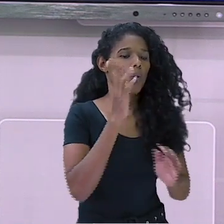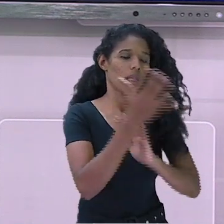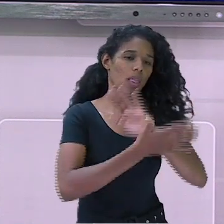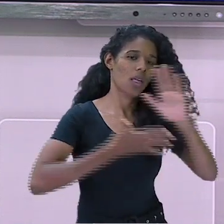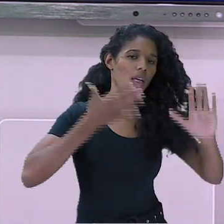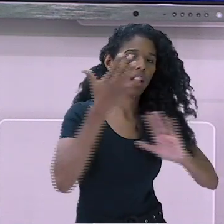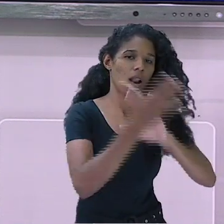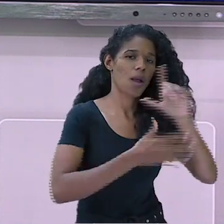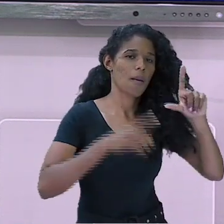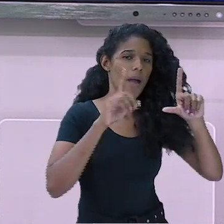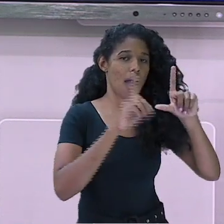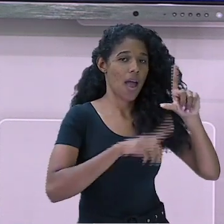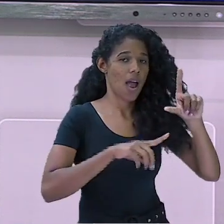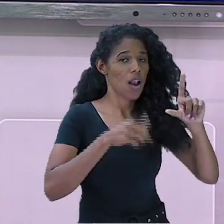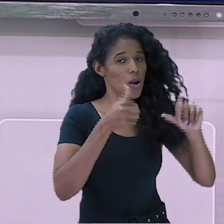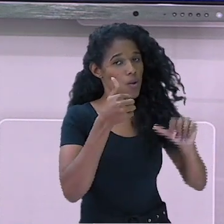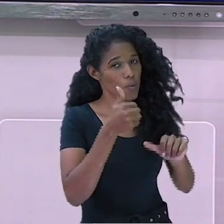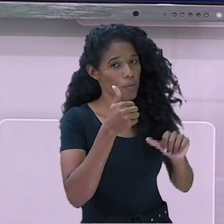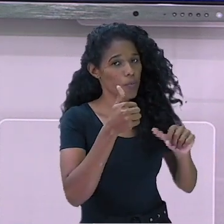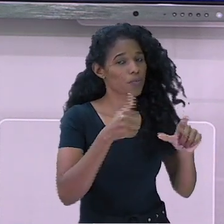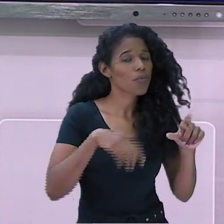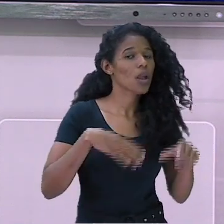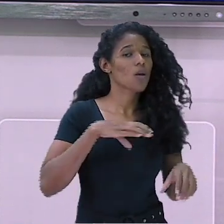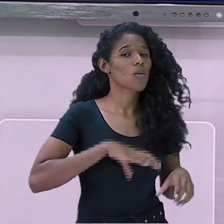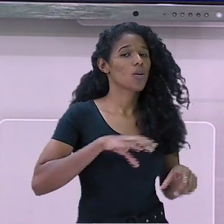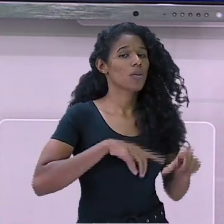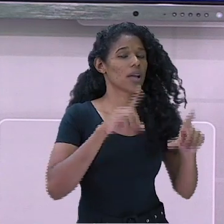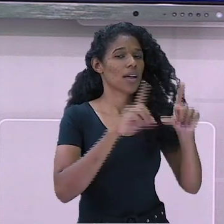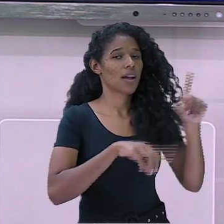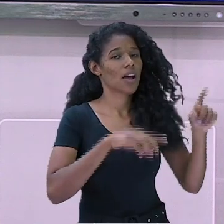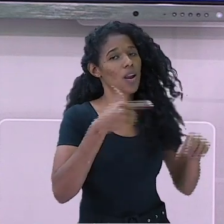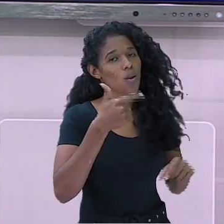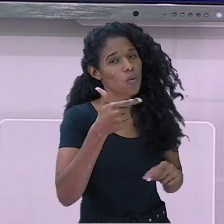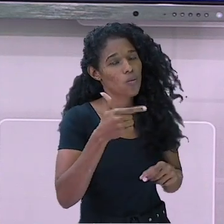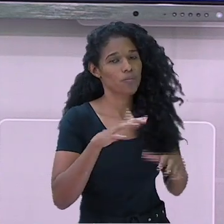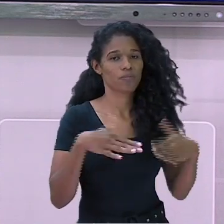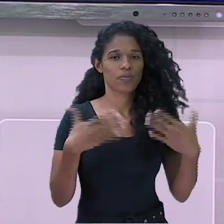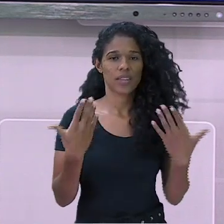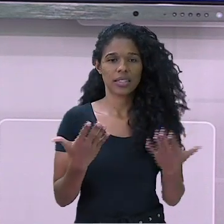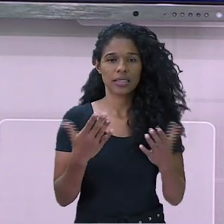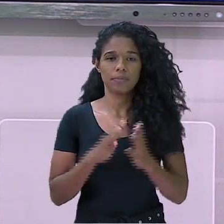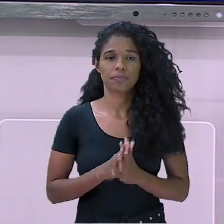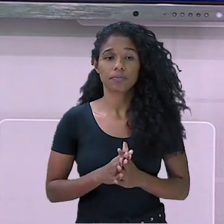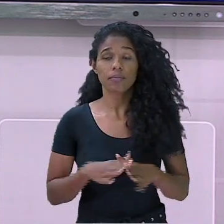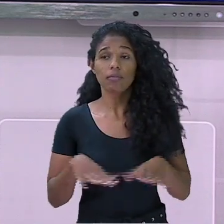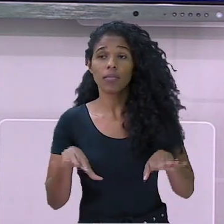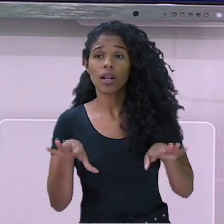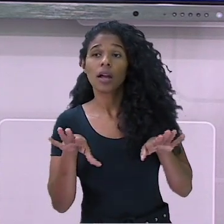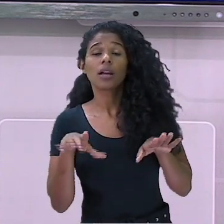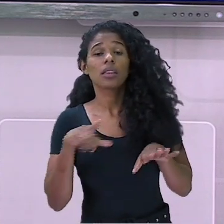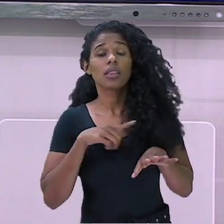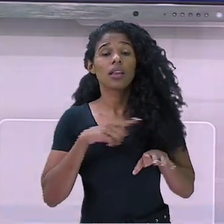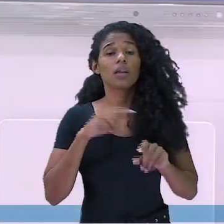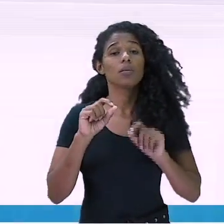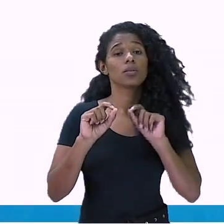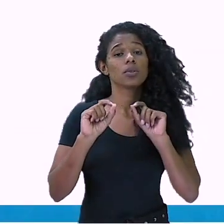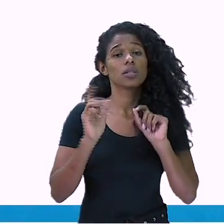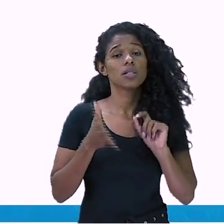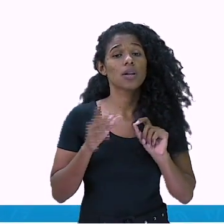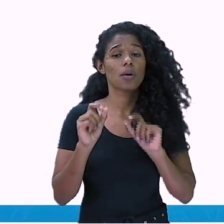Inclusive, já há documentos e legislações que trazem essa diferença entre a pessoa surda